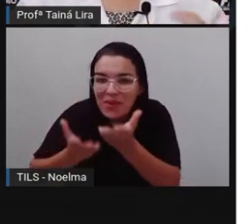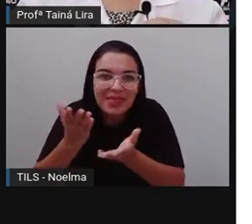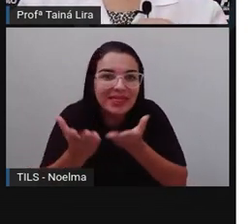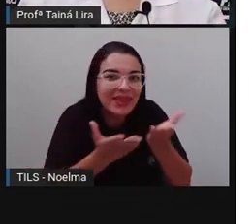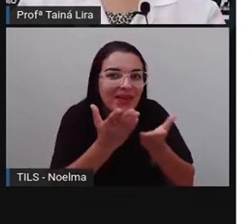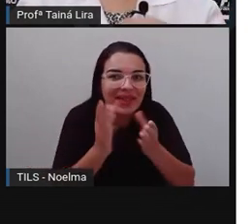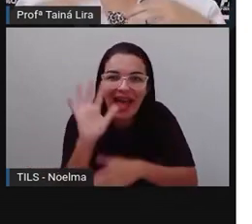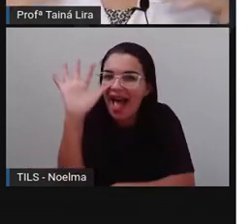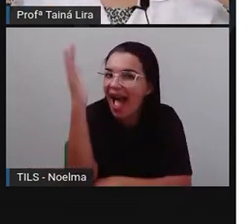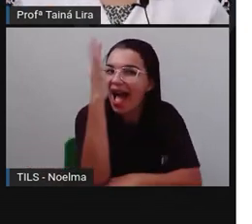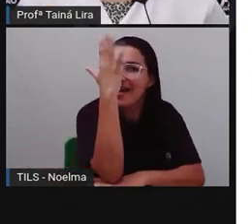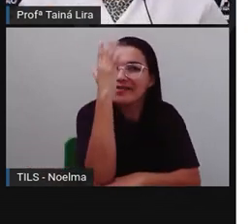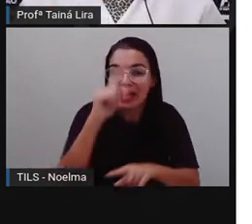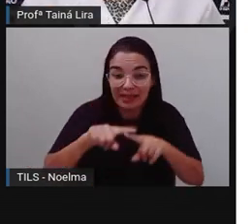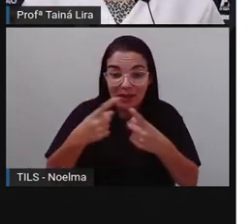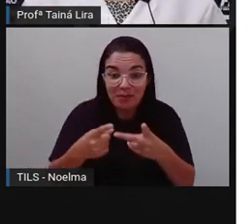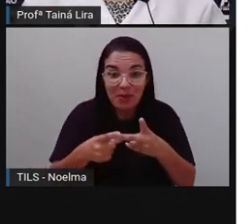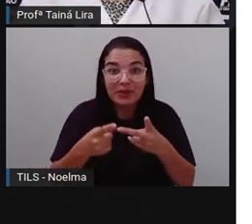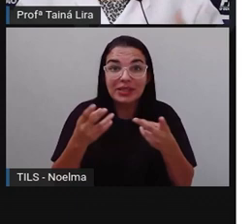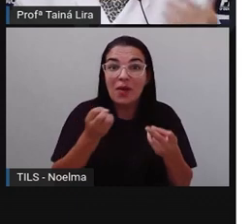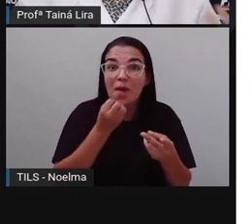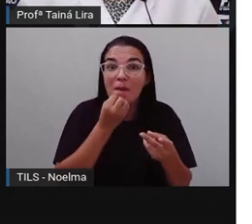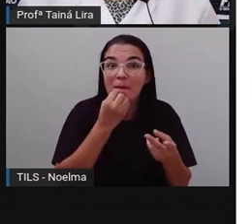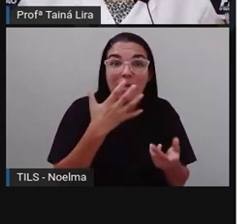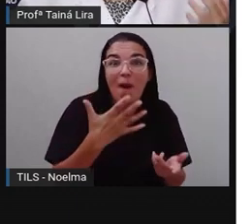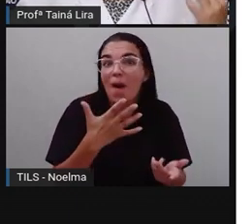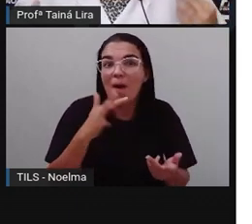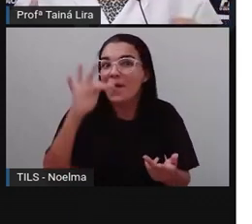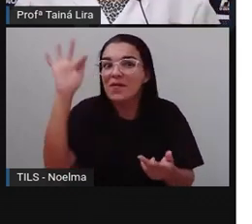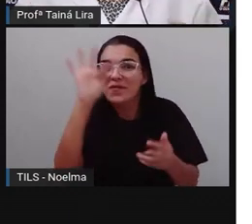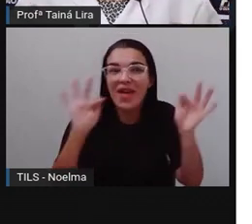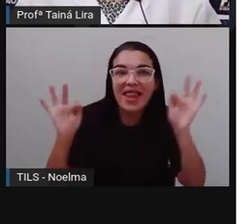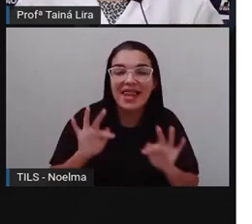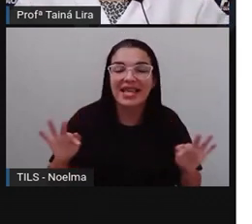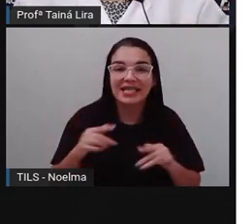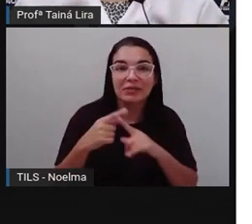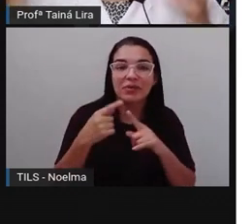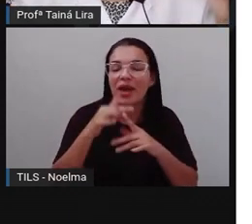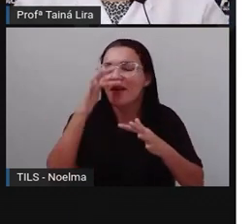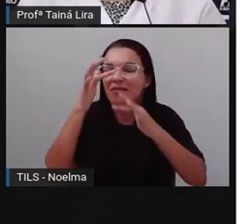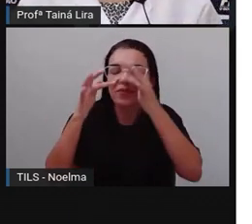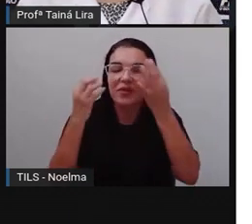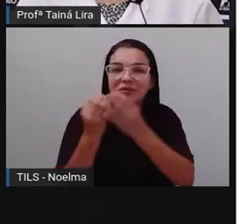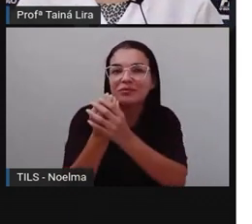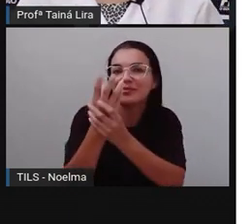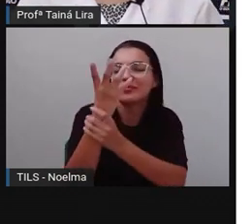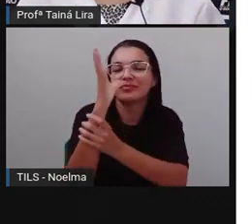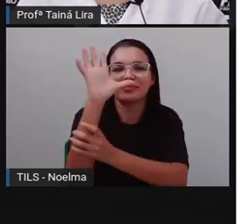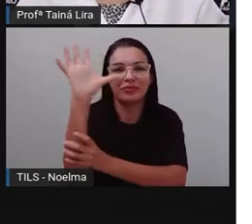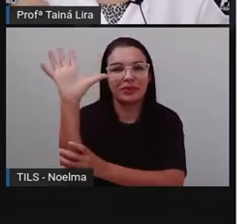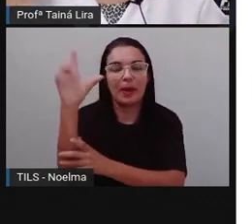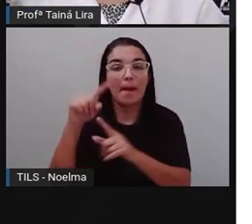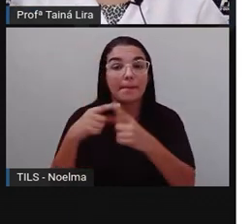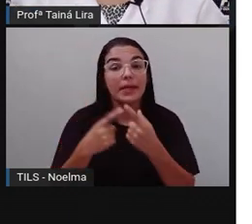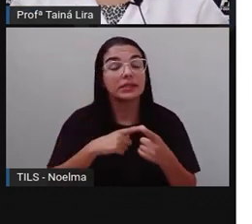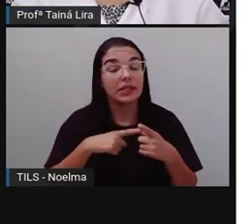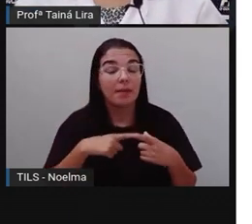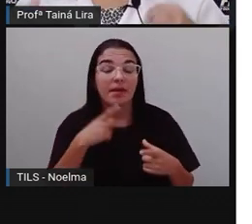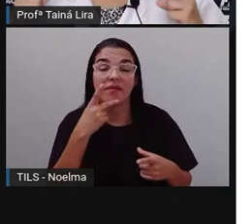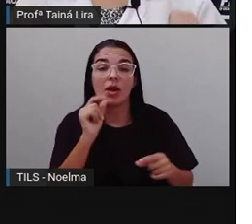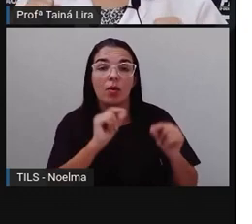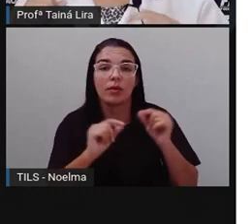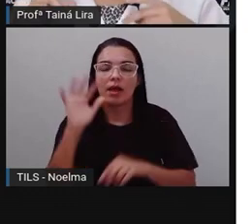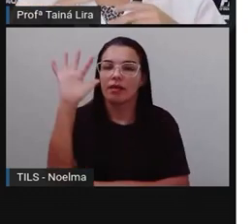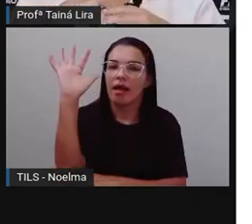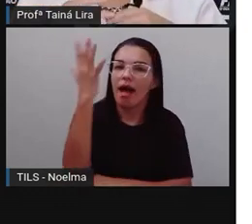flores, E ela ficou muito feliz. Mas ali, né? Foi falado de vários seres vivos. Foi falado